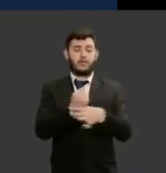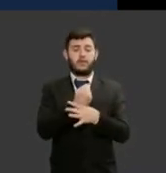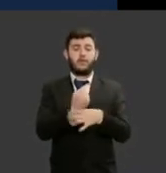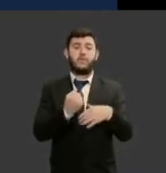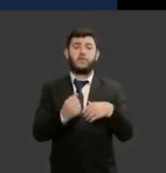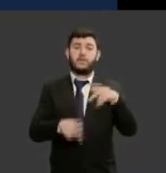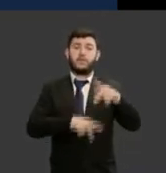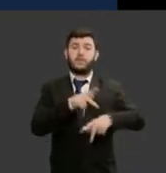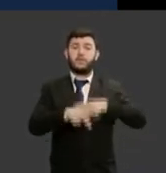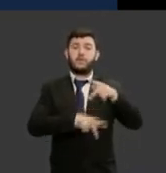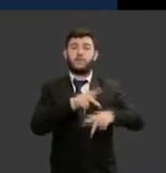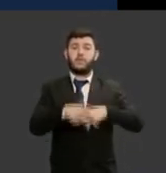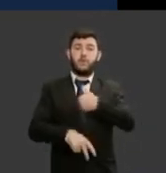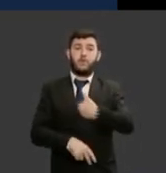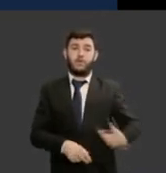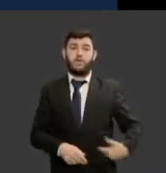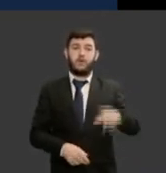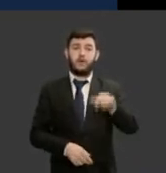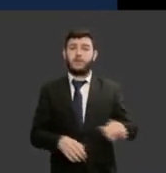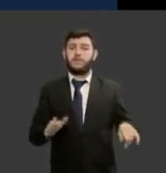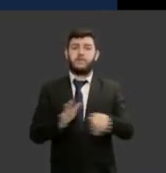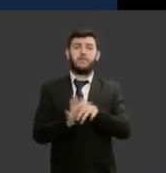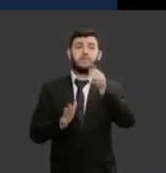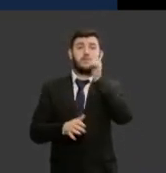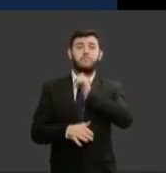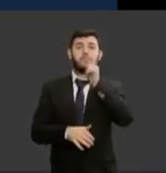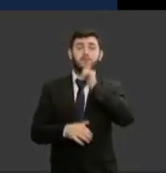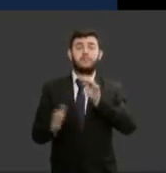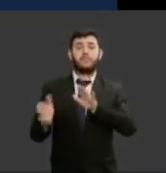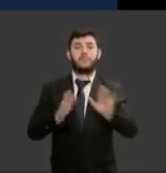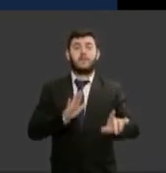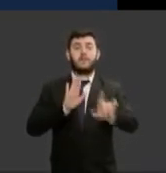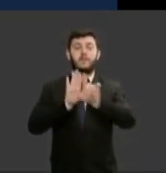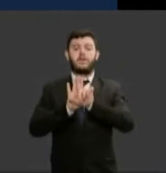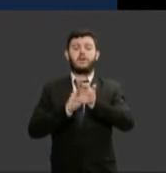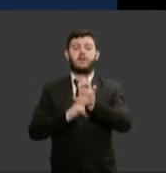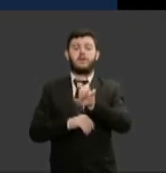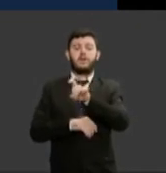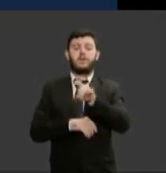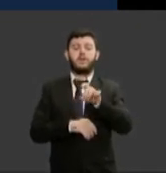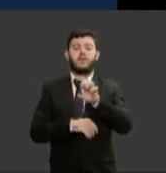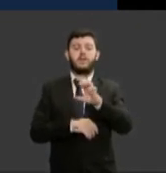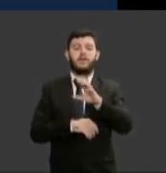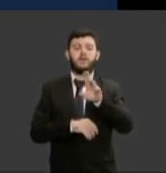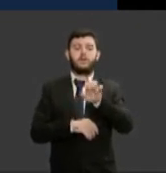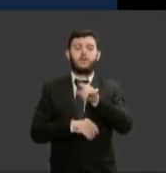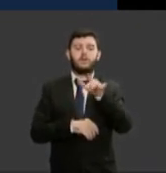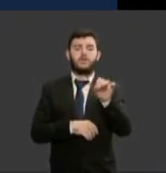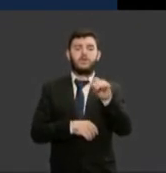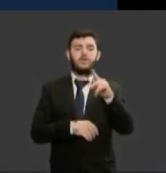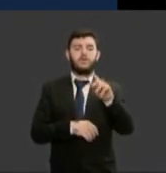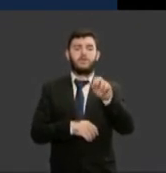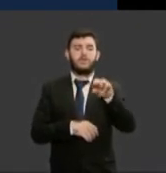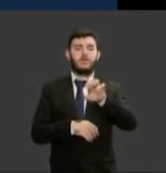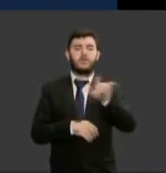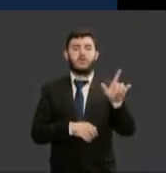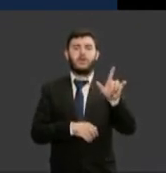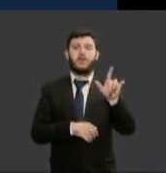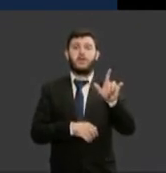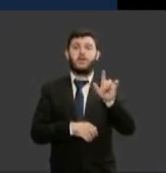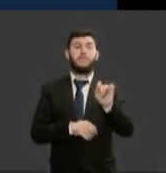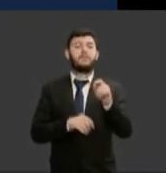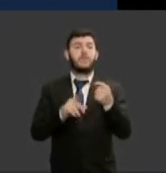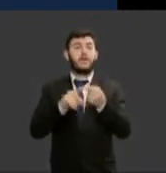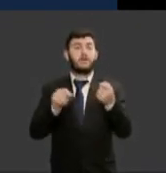sejam por mulheres na nossa lei de execução penal no artigo 77 parágrafo segundo que fala de